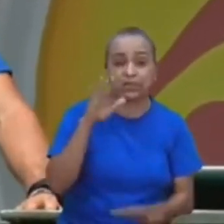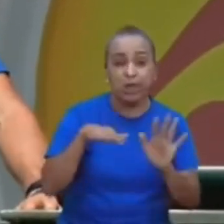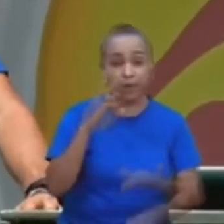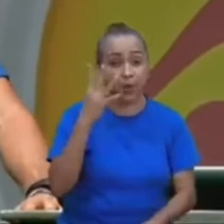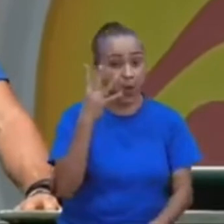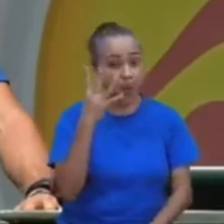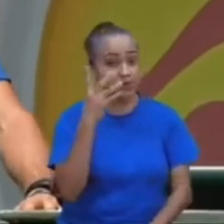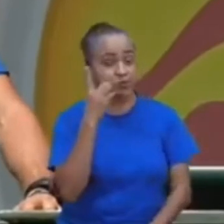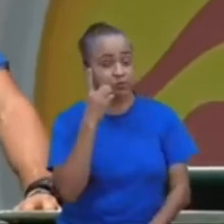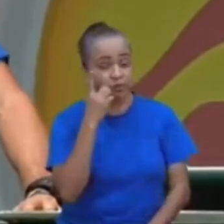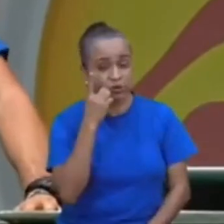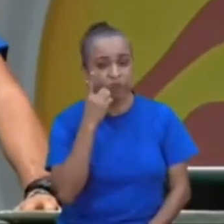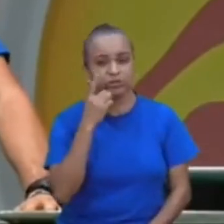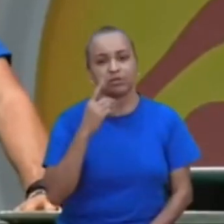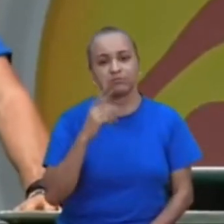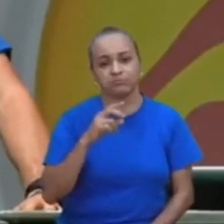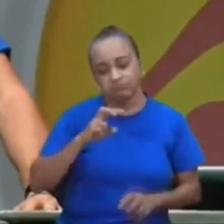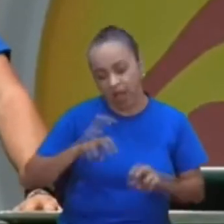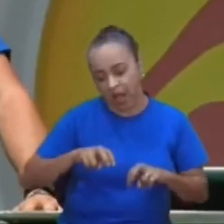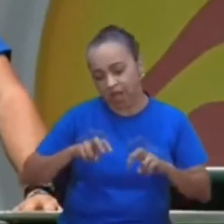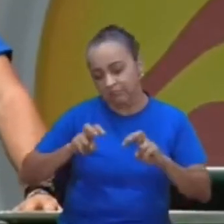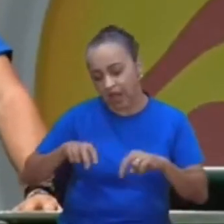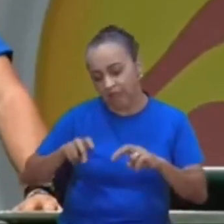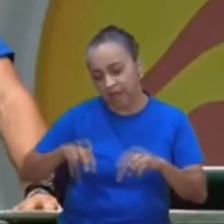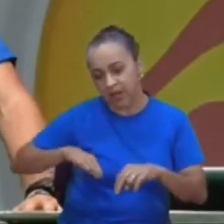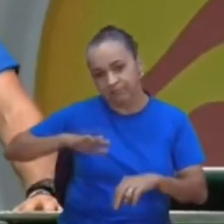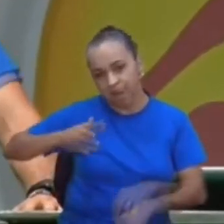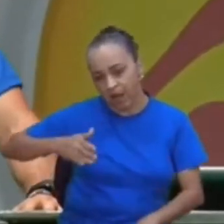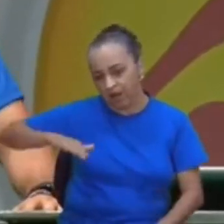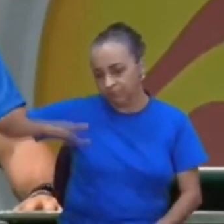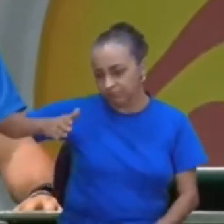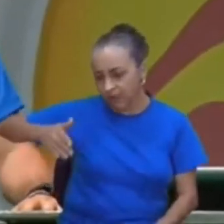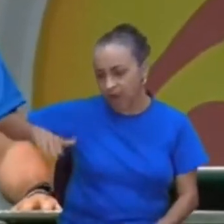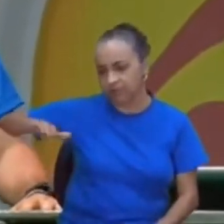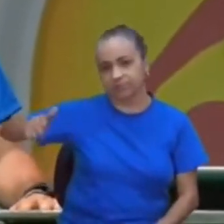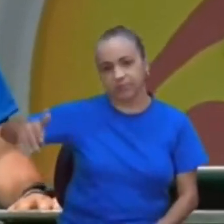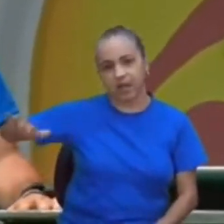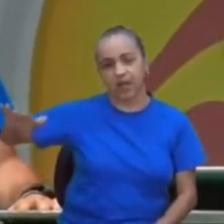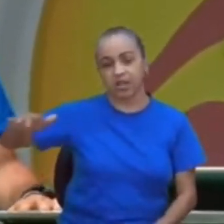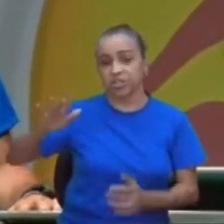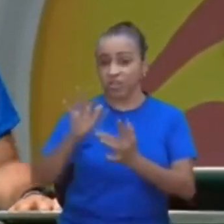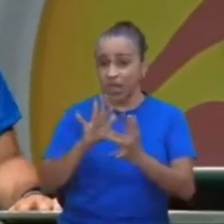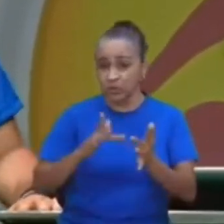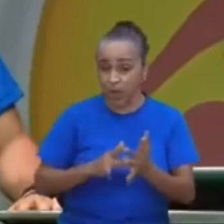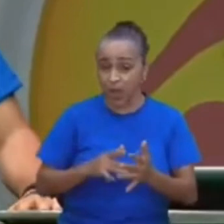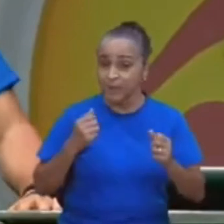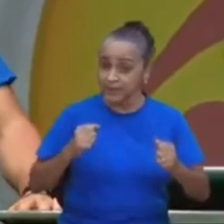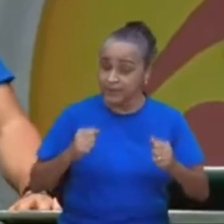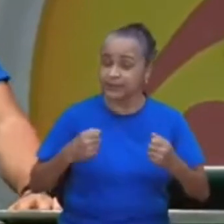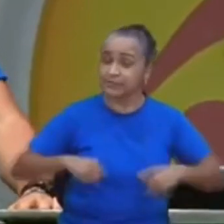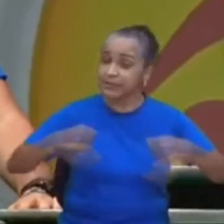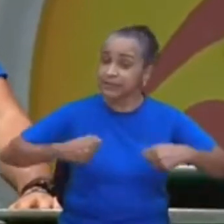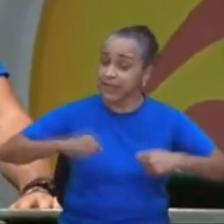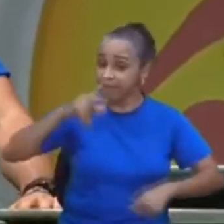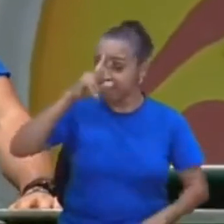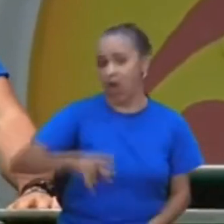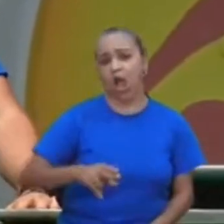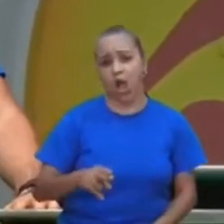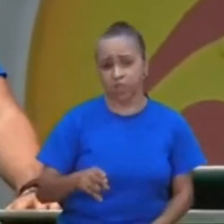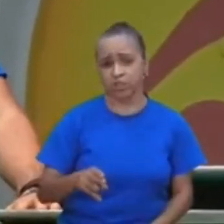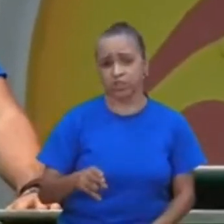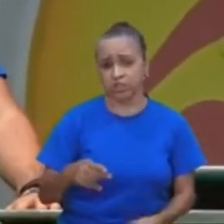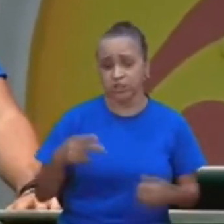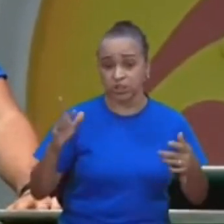seria duas noites, três noites, então, Jesus tinha que ter pique, para aguentar essa, essa